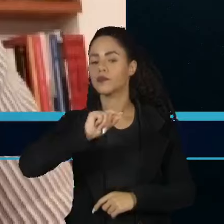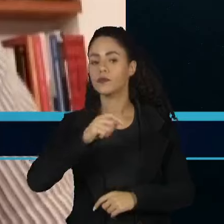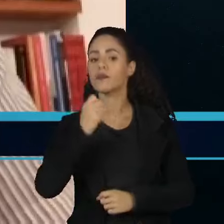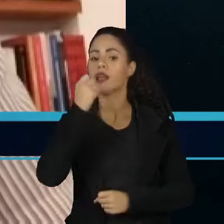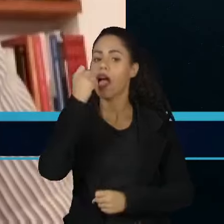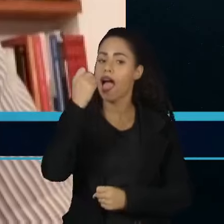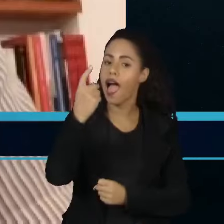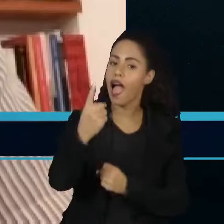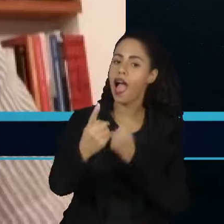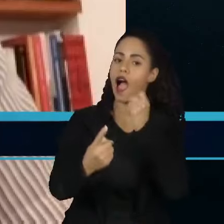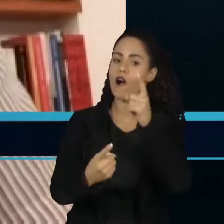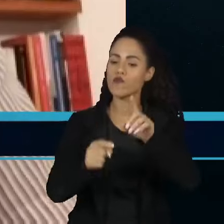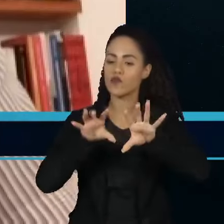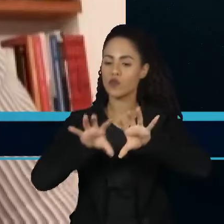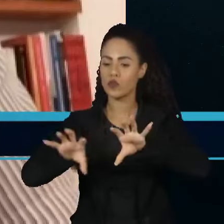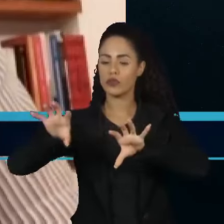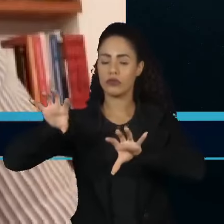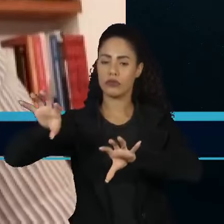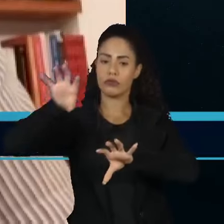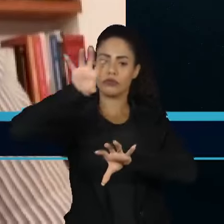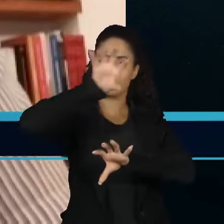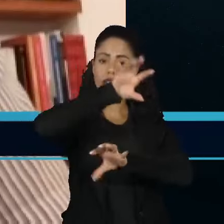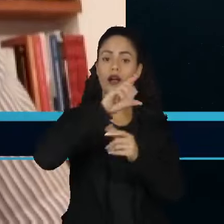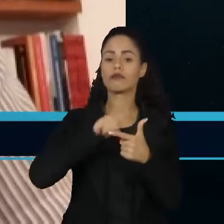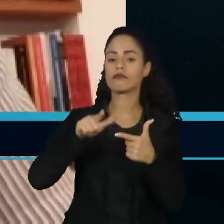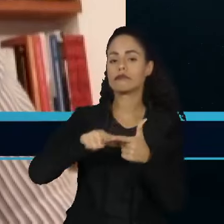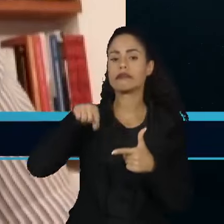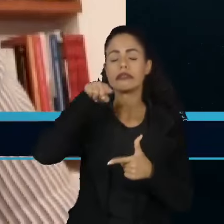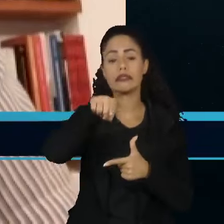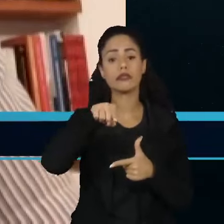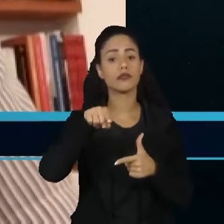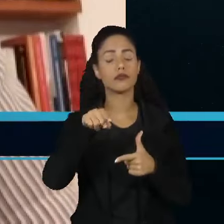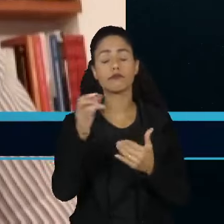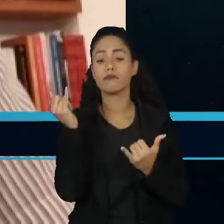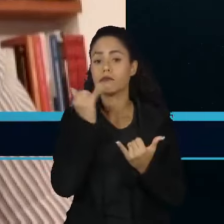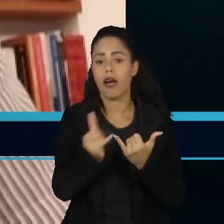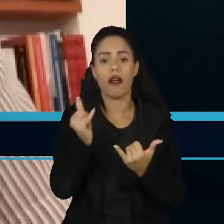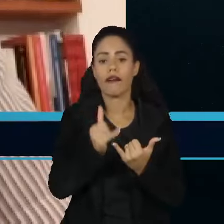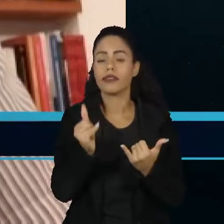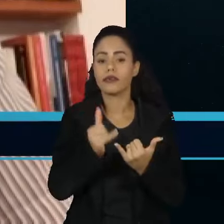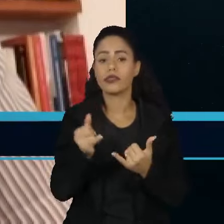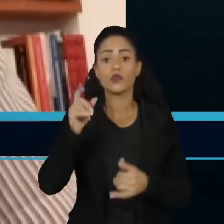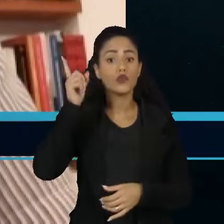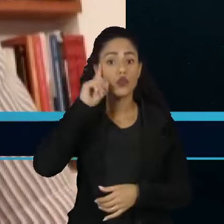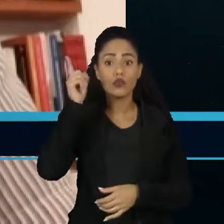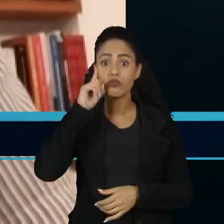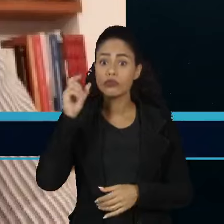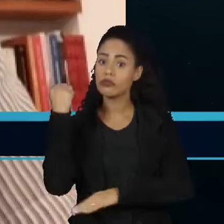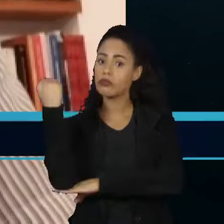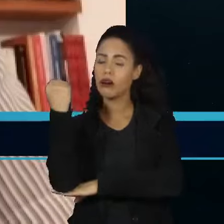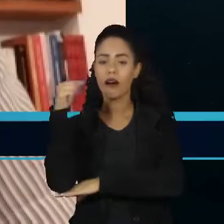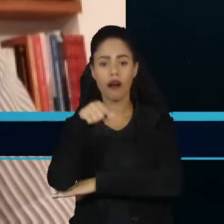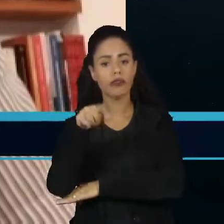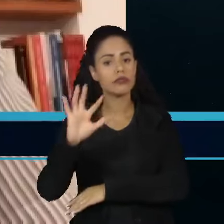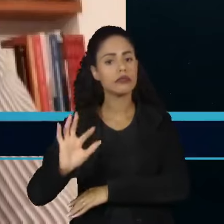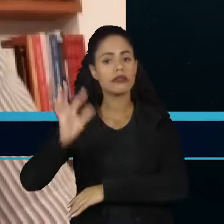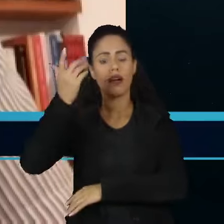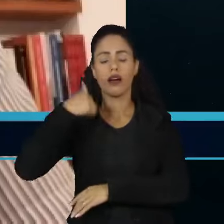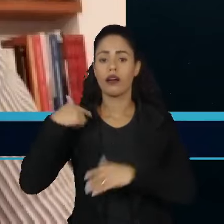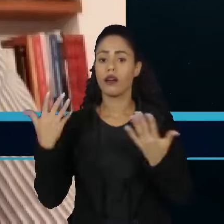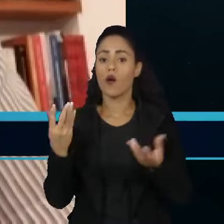alguns estados esse problema está se tornando muito grave. Você está